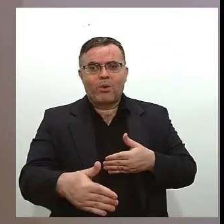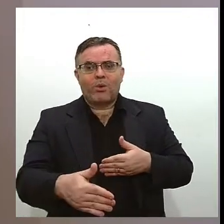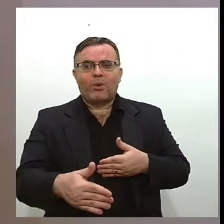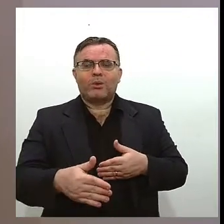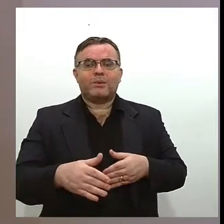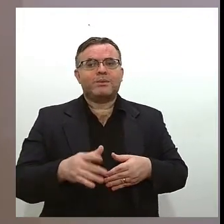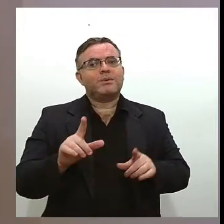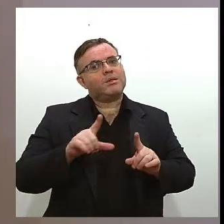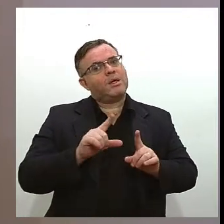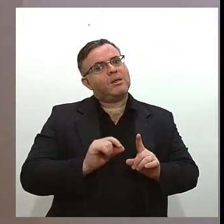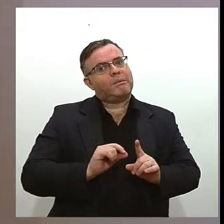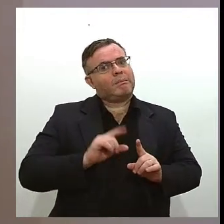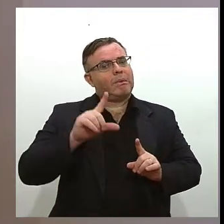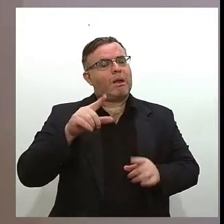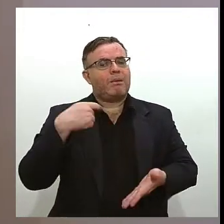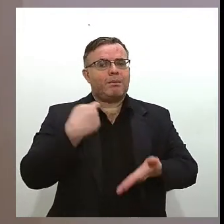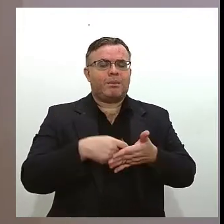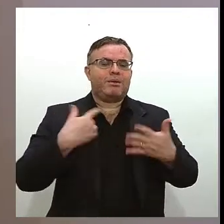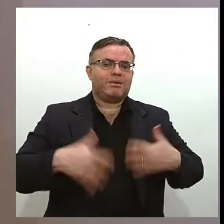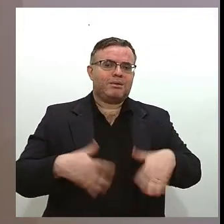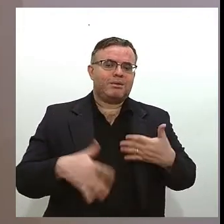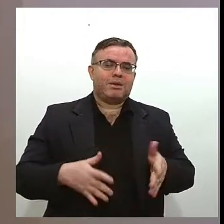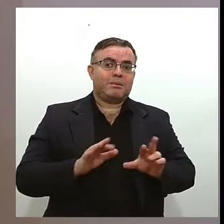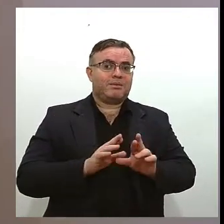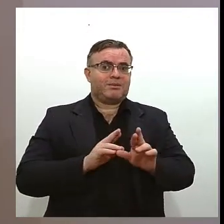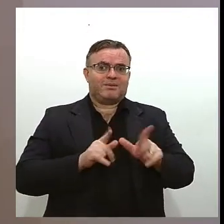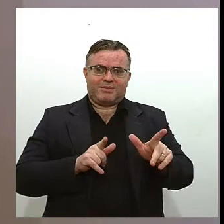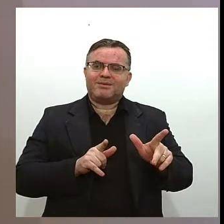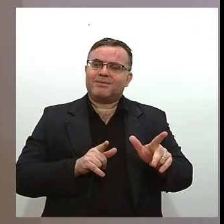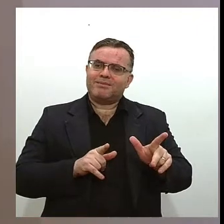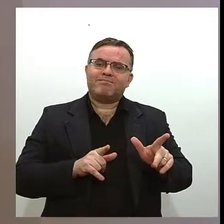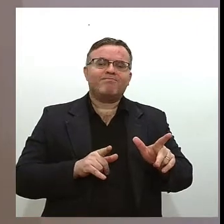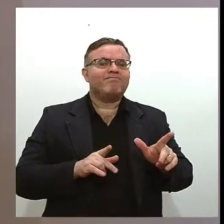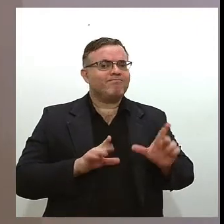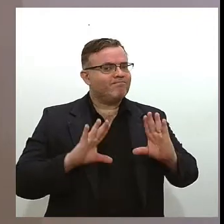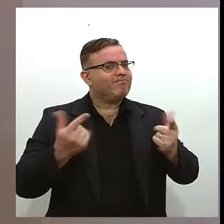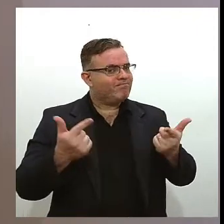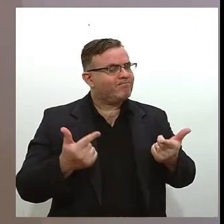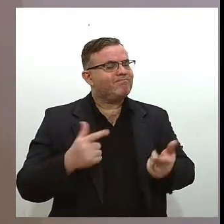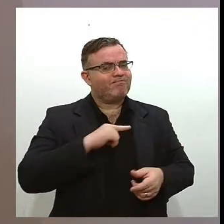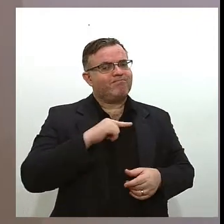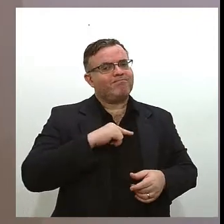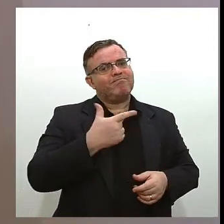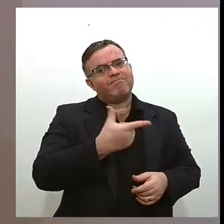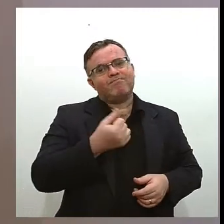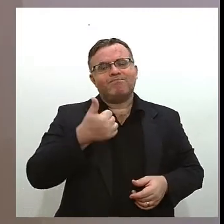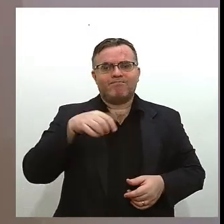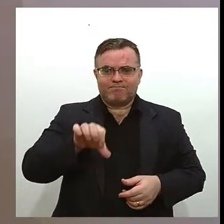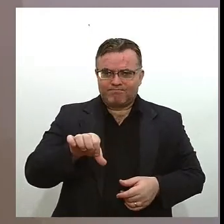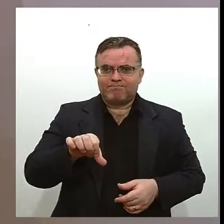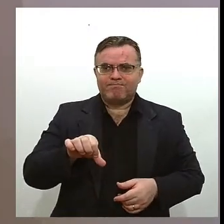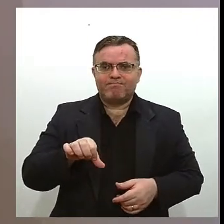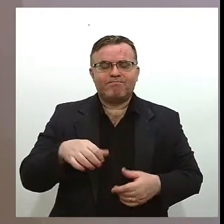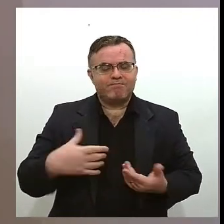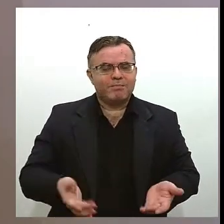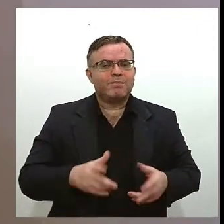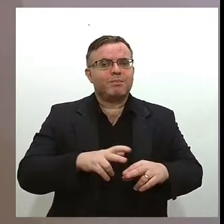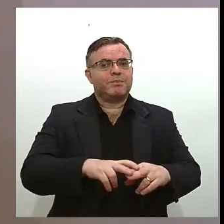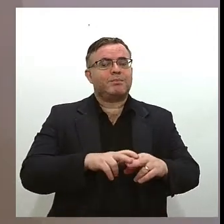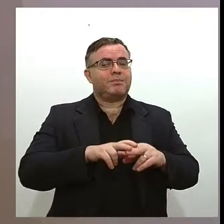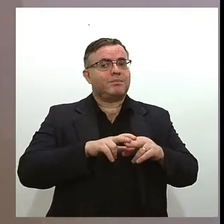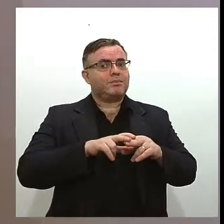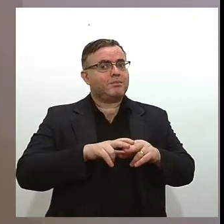mas ainda um pouco distante dos volumes que existiam em 2019 antes da pandemia portanto